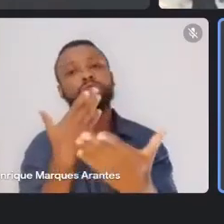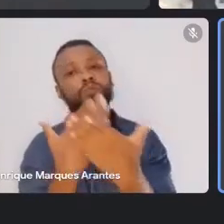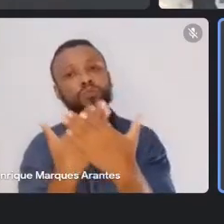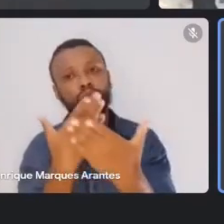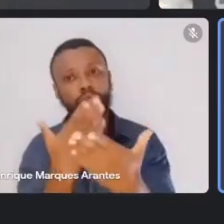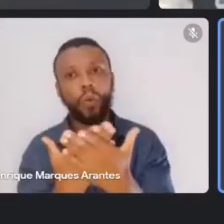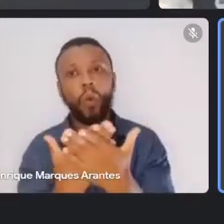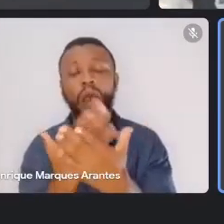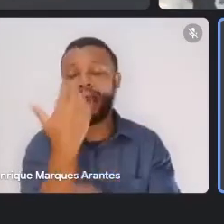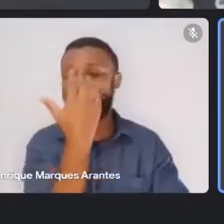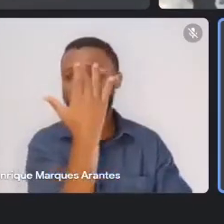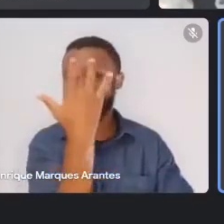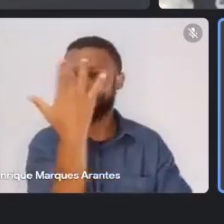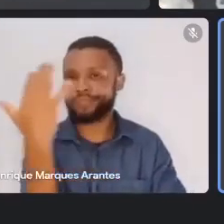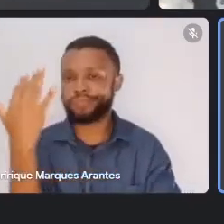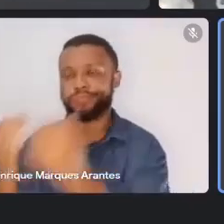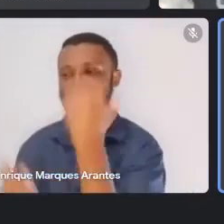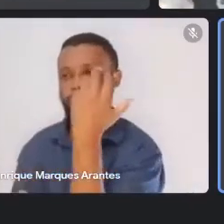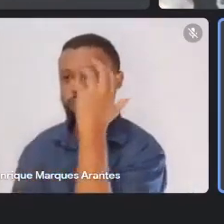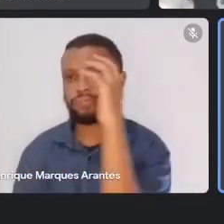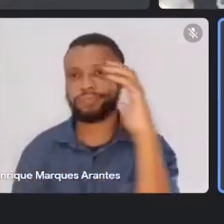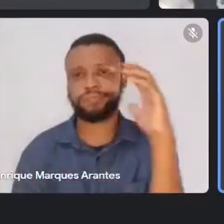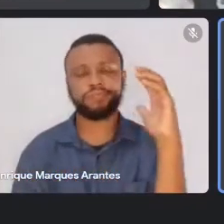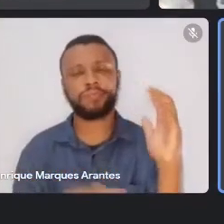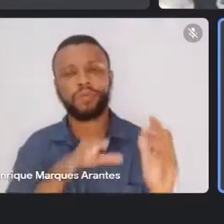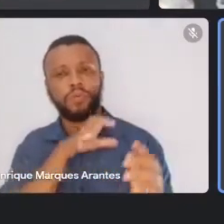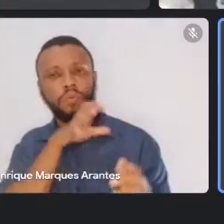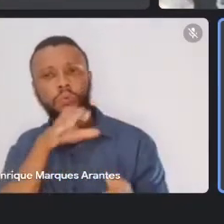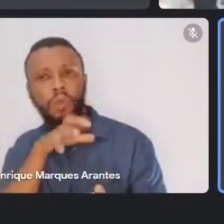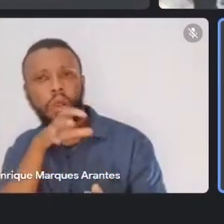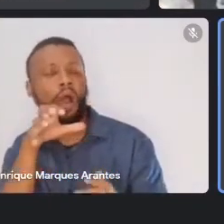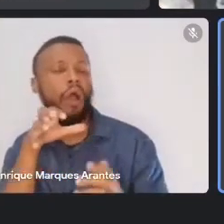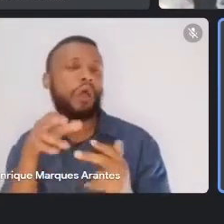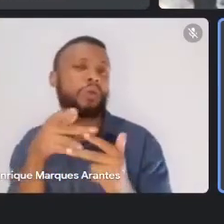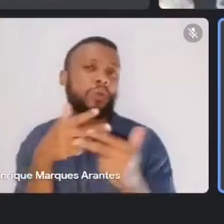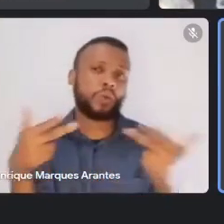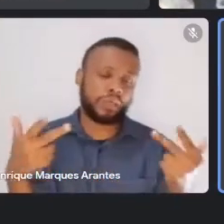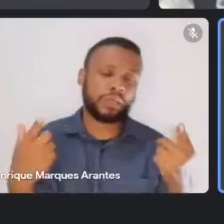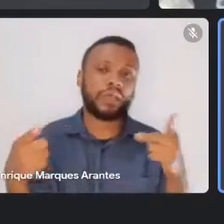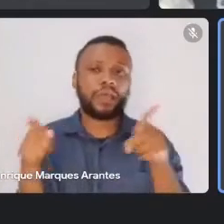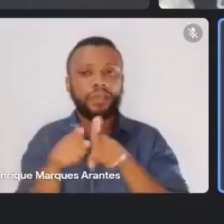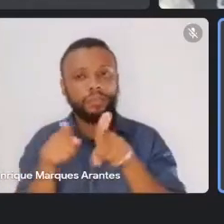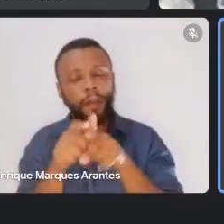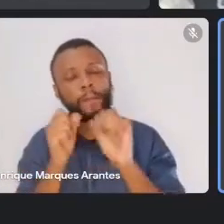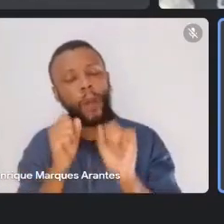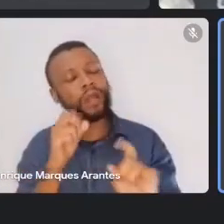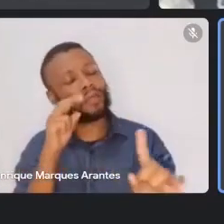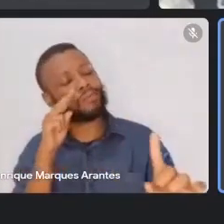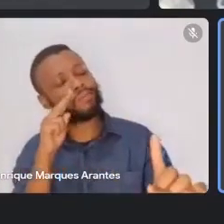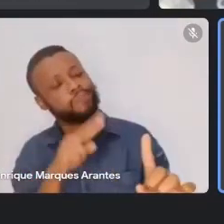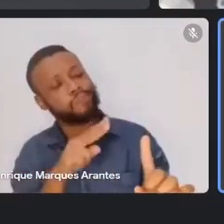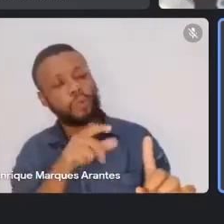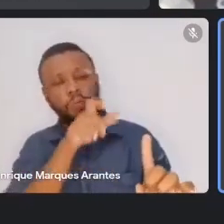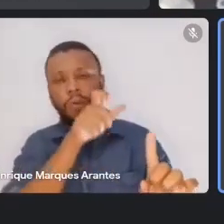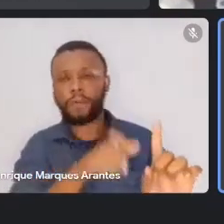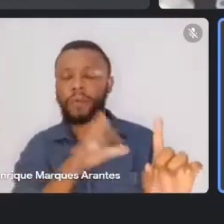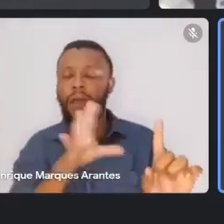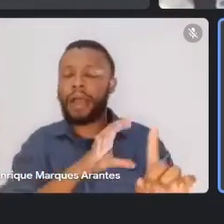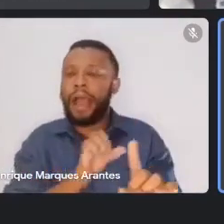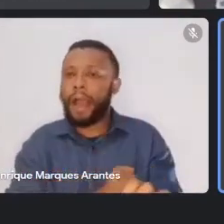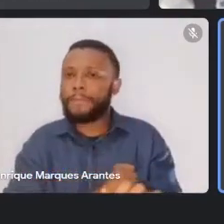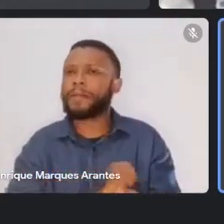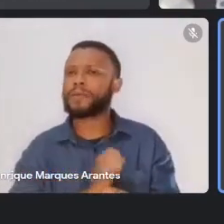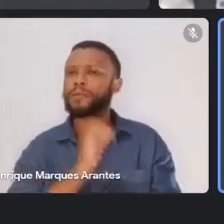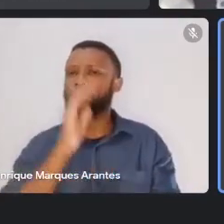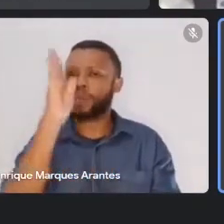Mas, antes de mais nada, ele pode ser visto como nacionalista e também poderíamos